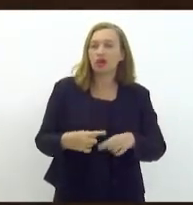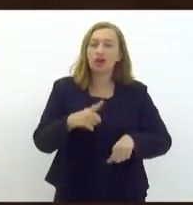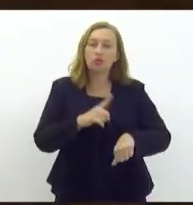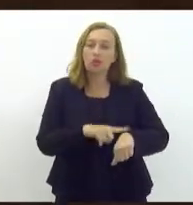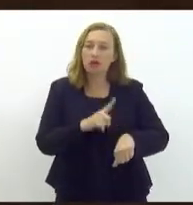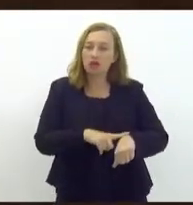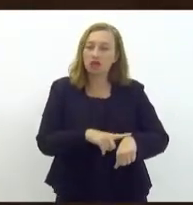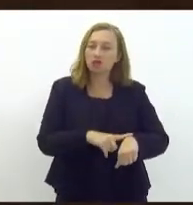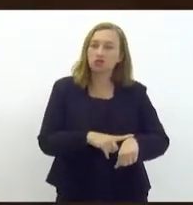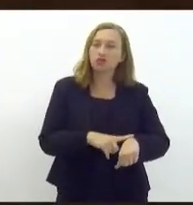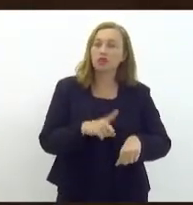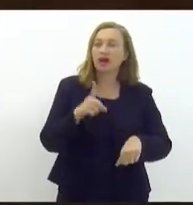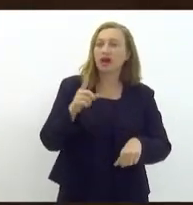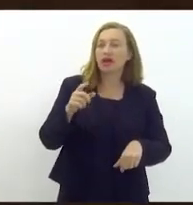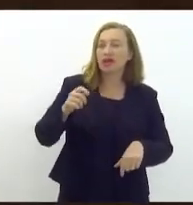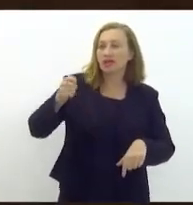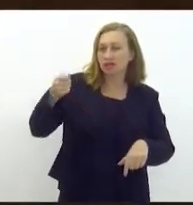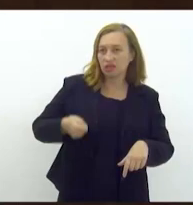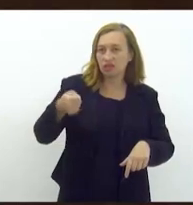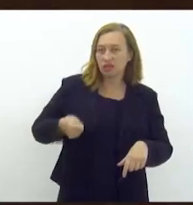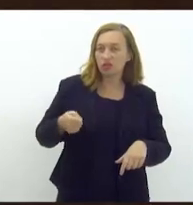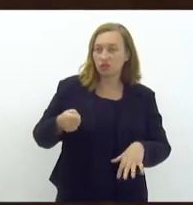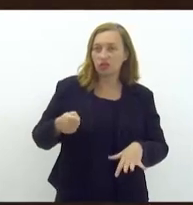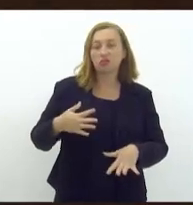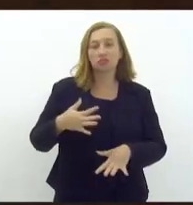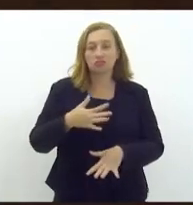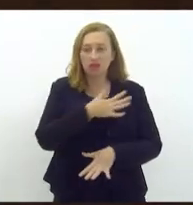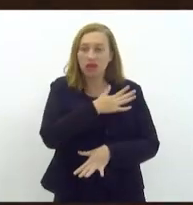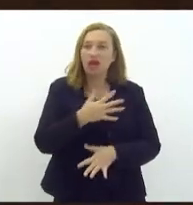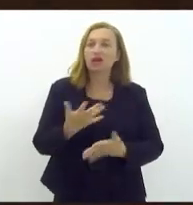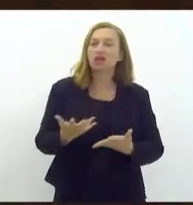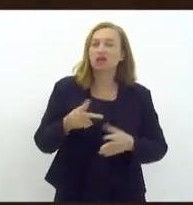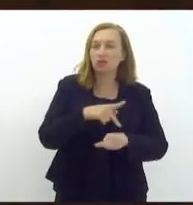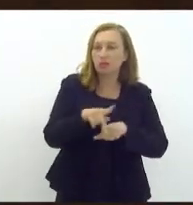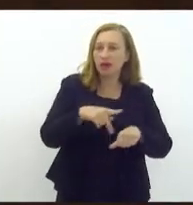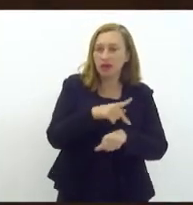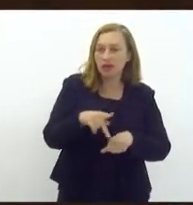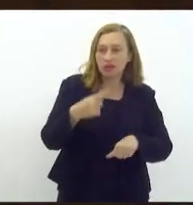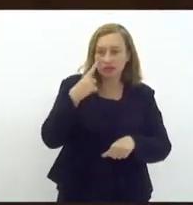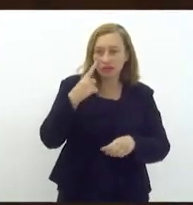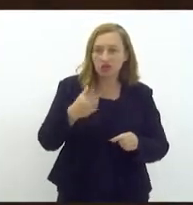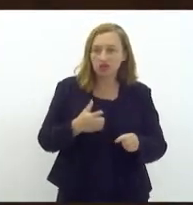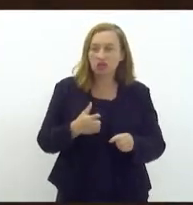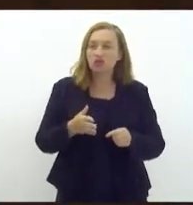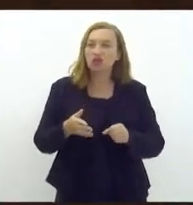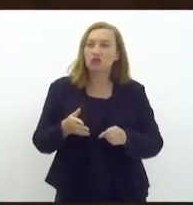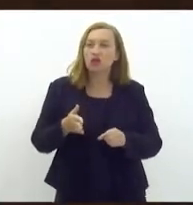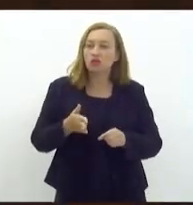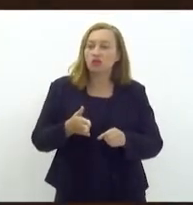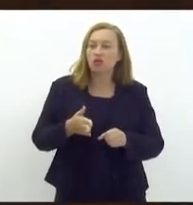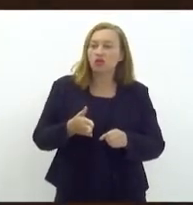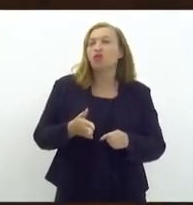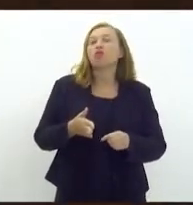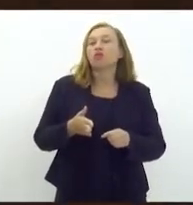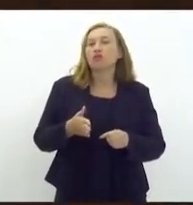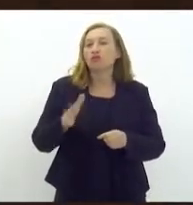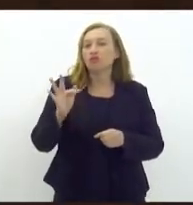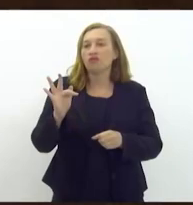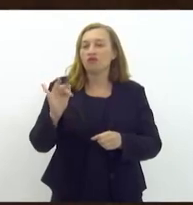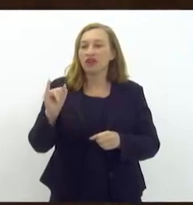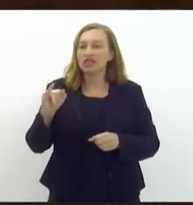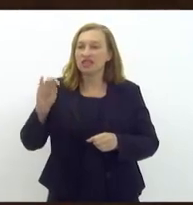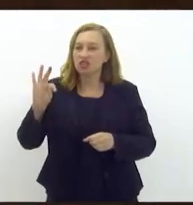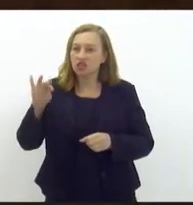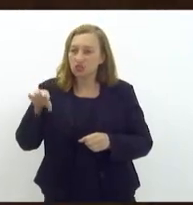militar e momentos em que o país flerta com a interdição e o fascismo nunca mais retornem aos nossos horizontes.